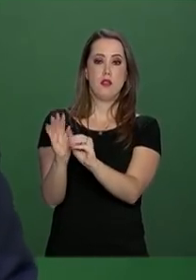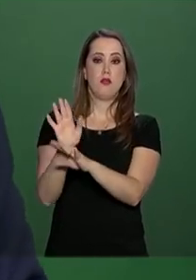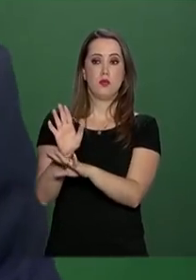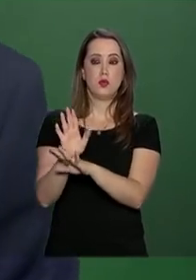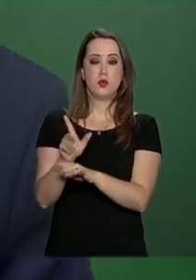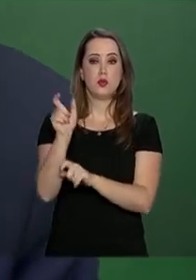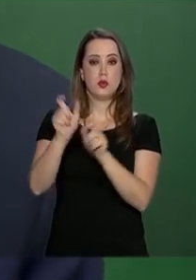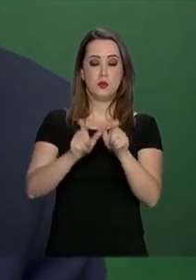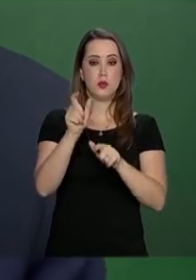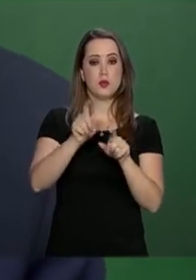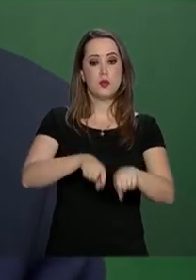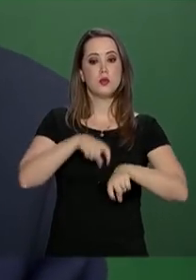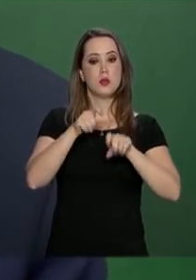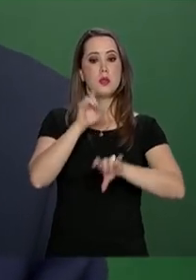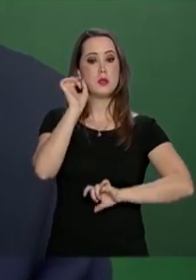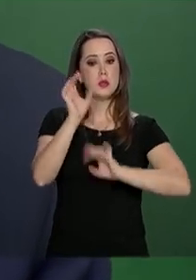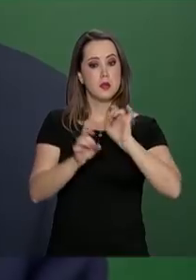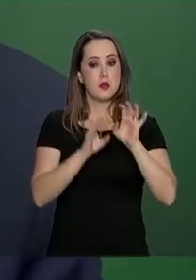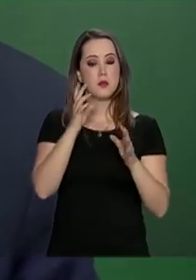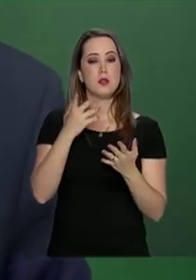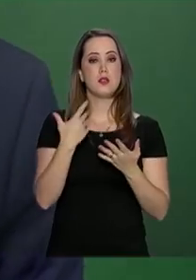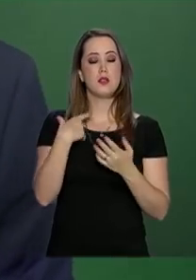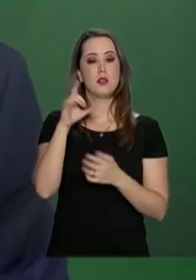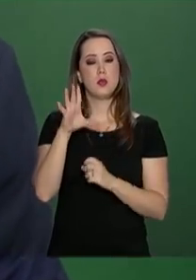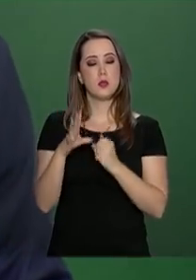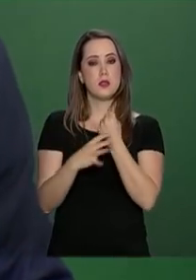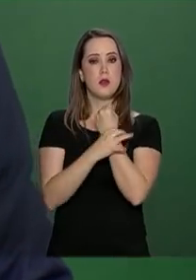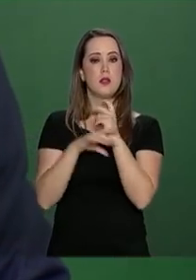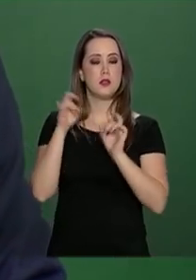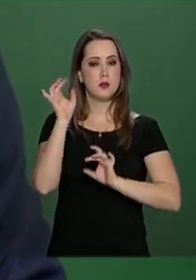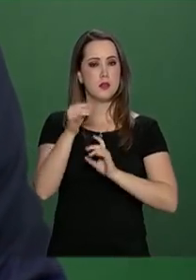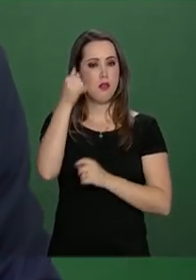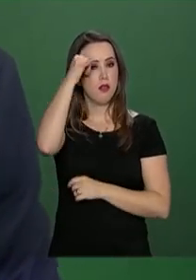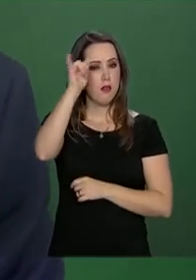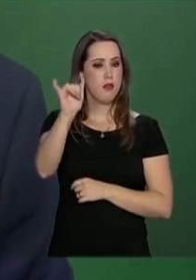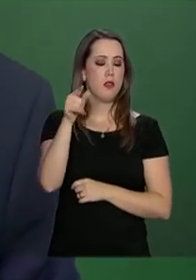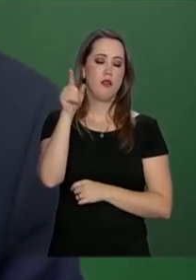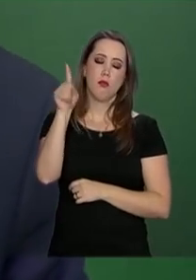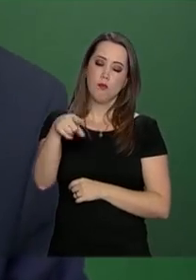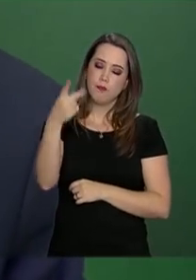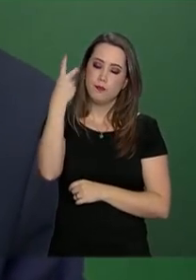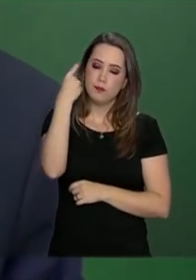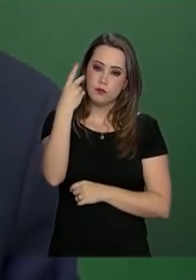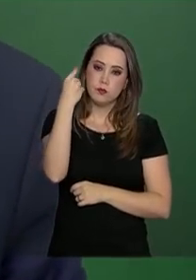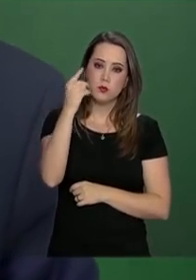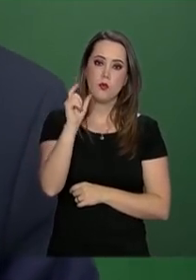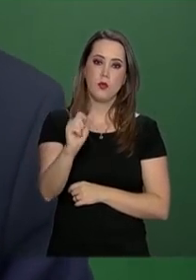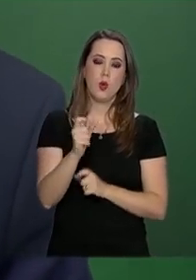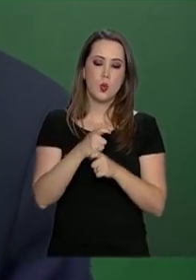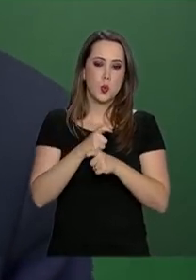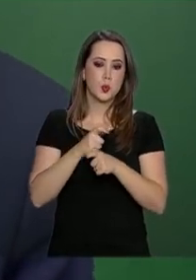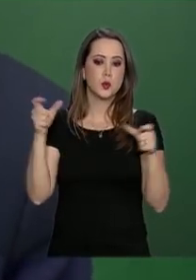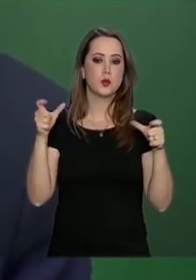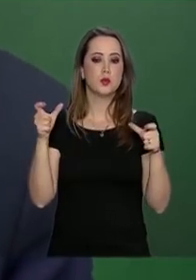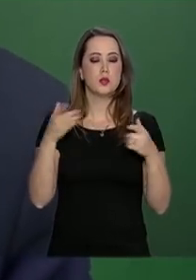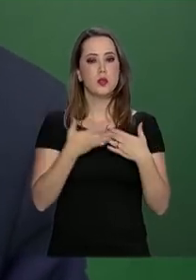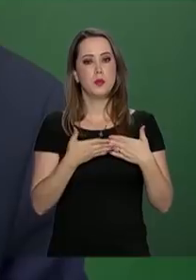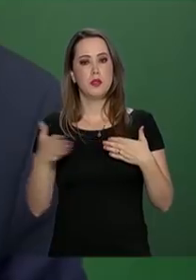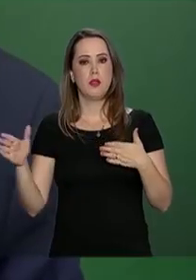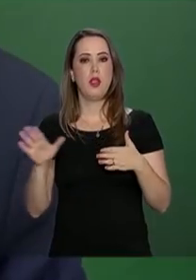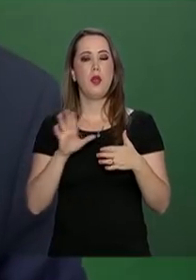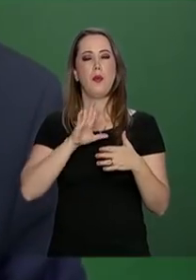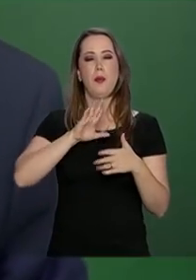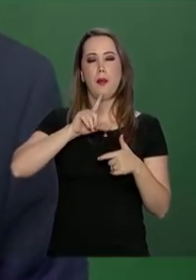trabalhadores rurais, mais especificamente dos segurados especiais e evitar, naturalmente, um enorme espaço para